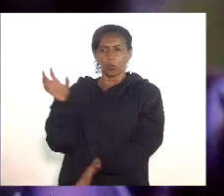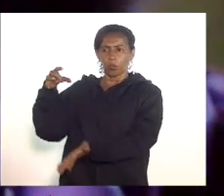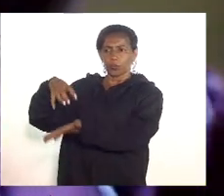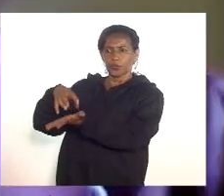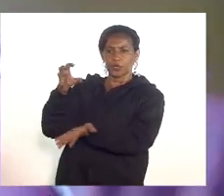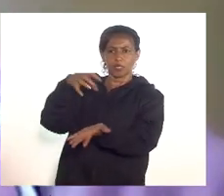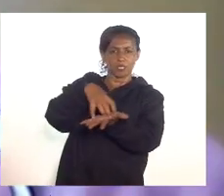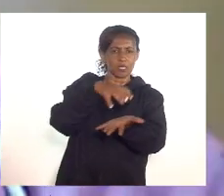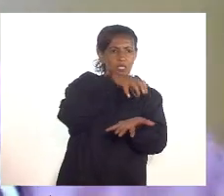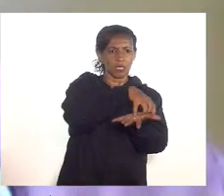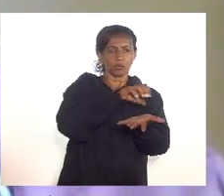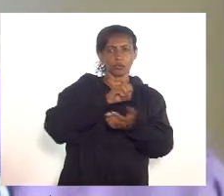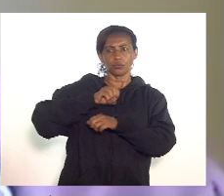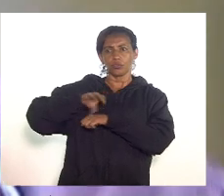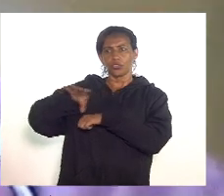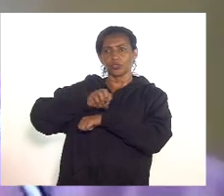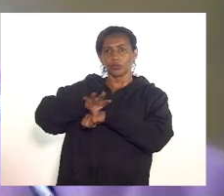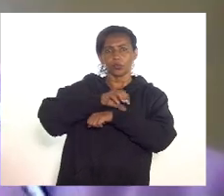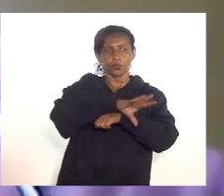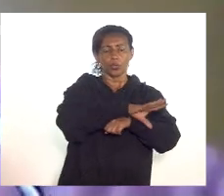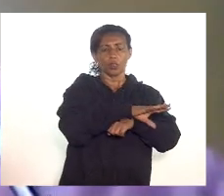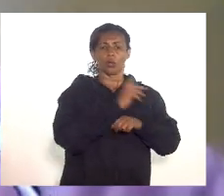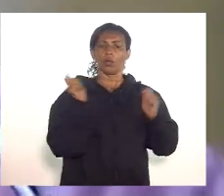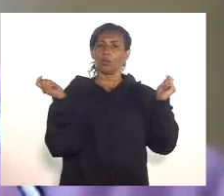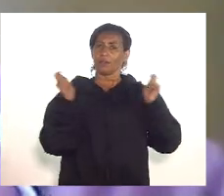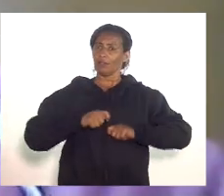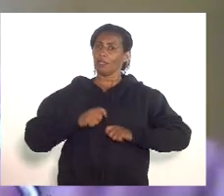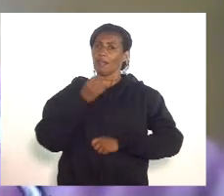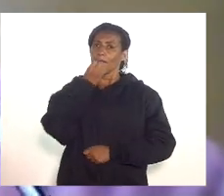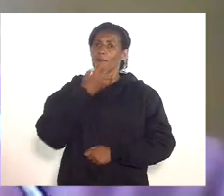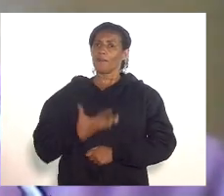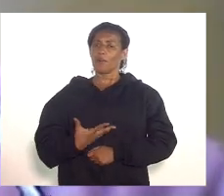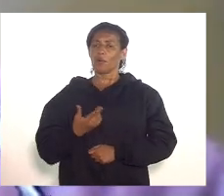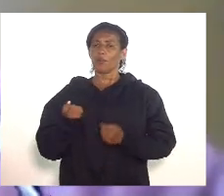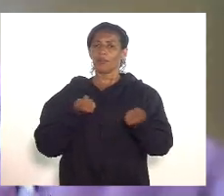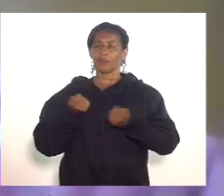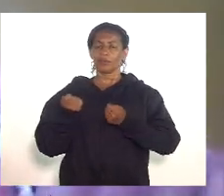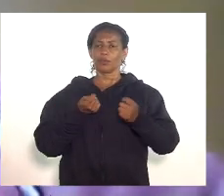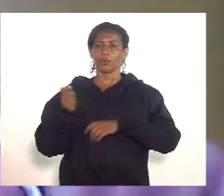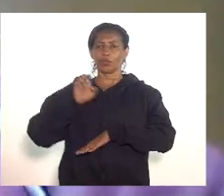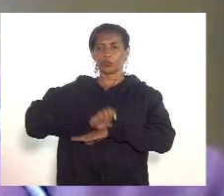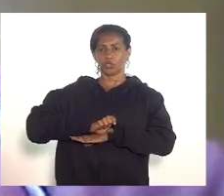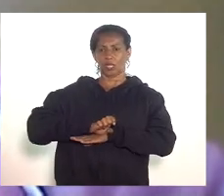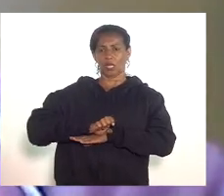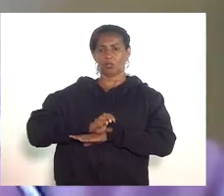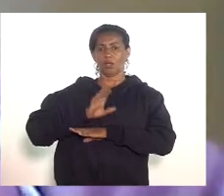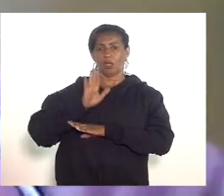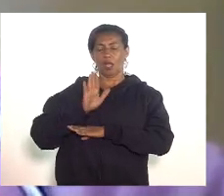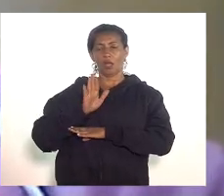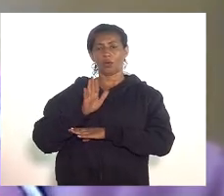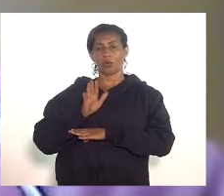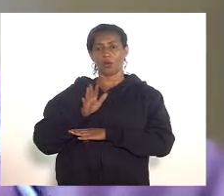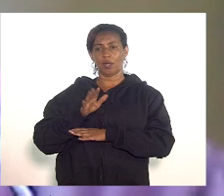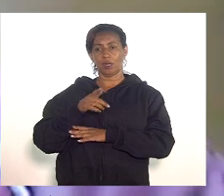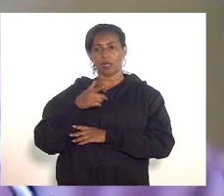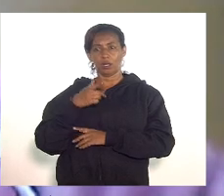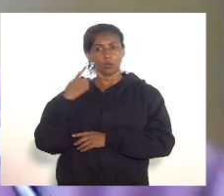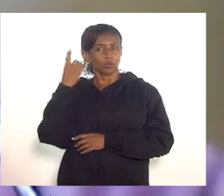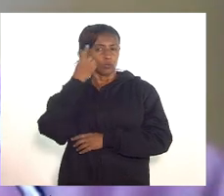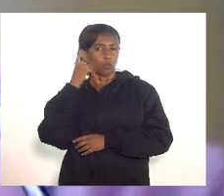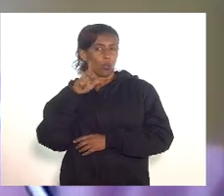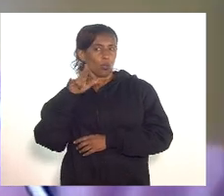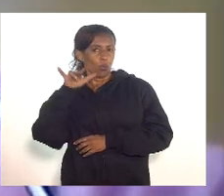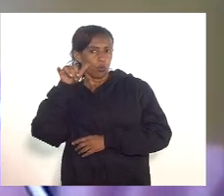centros de distribuição o que pode ser bom para a economia do estado agora as questões levantadas pelo deputado Luiz Paulo são